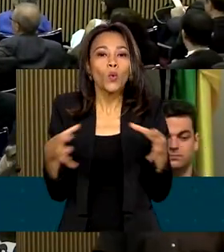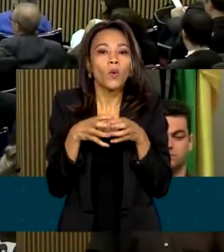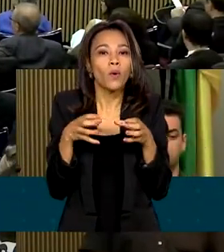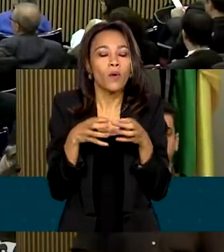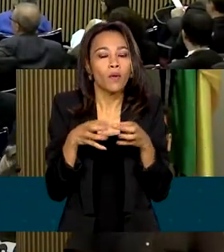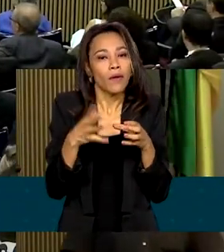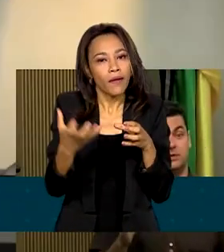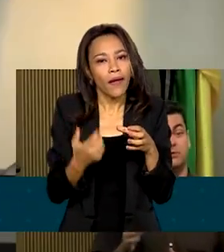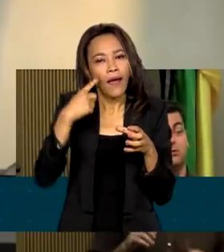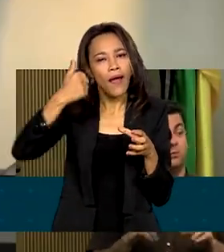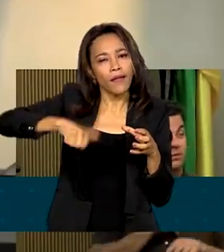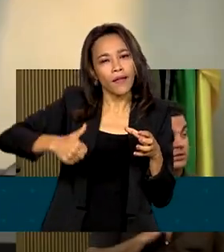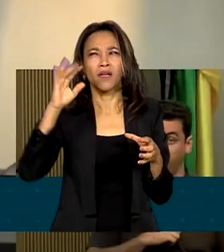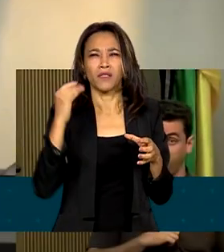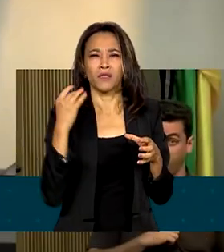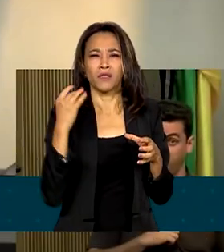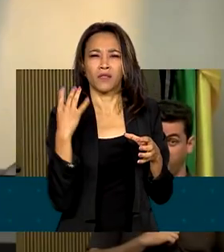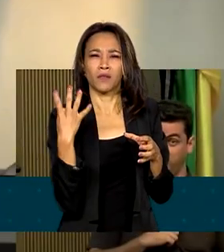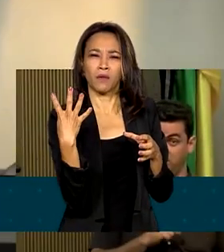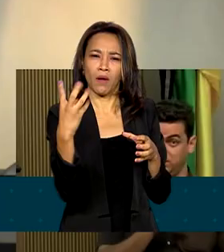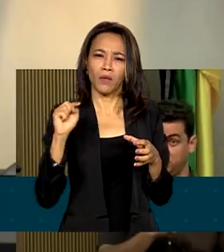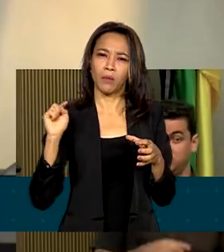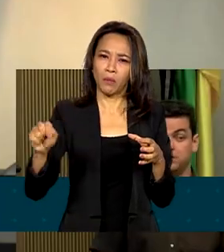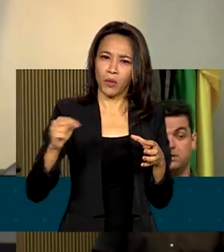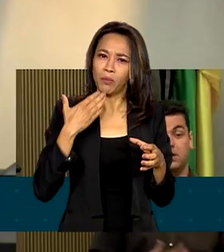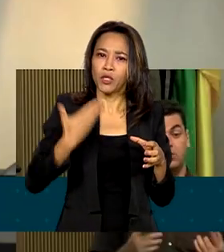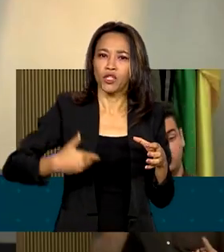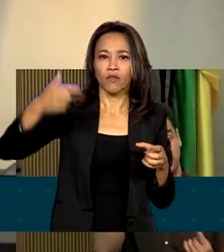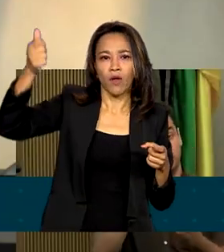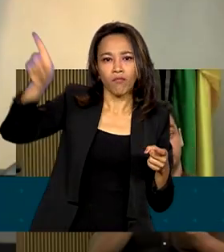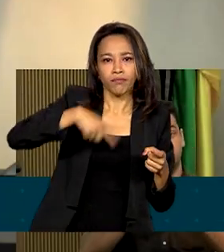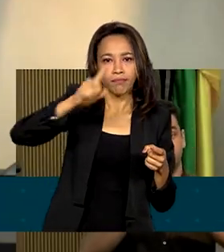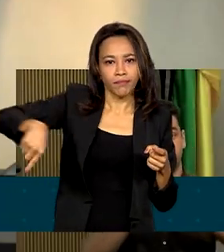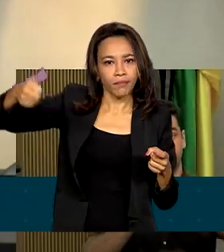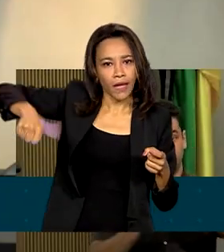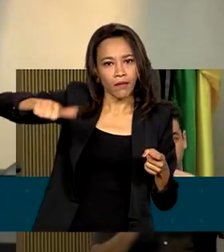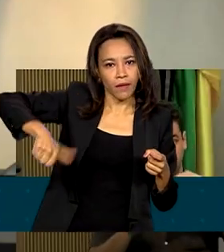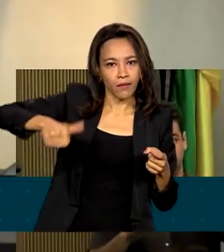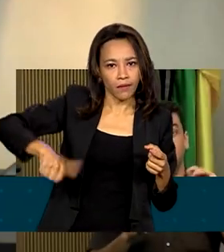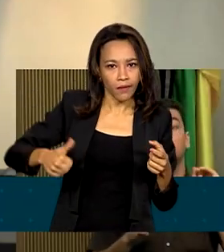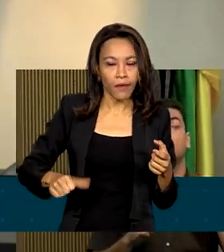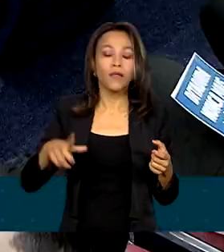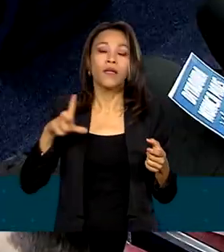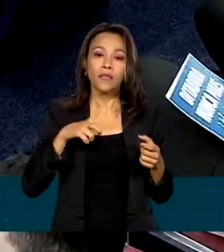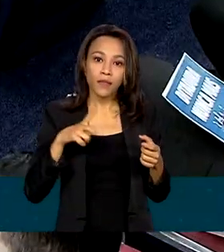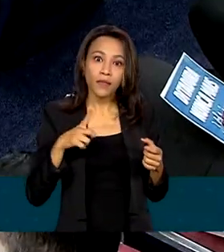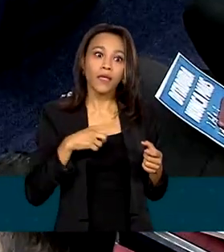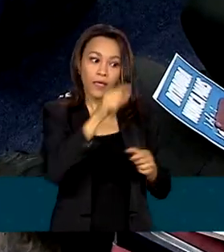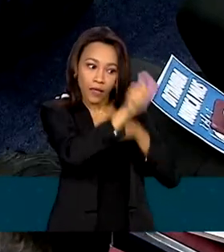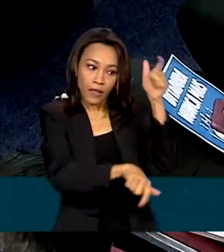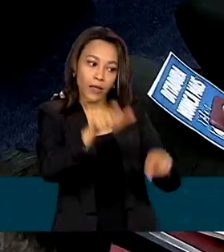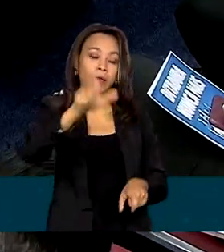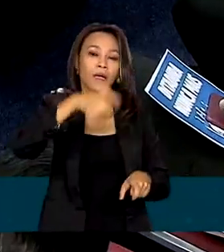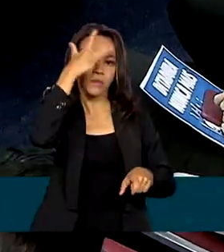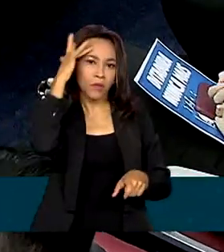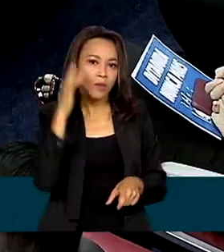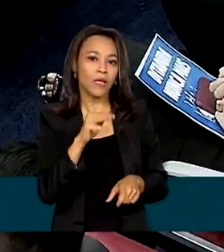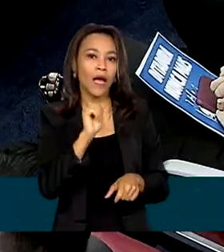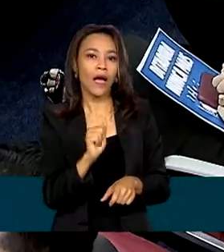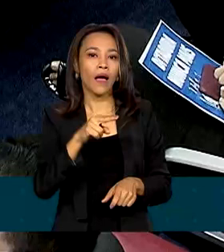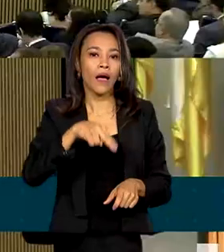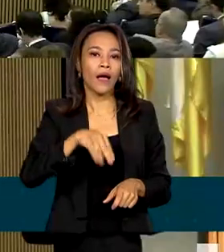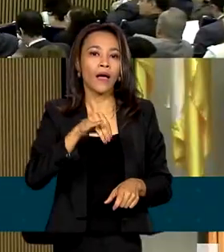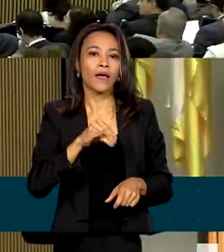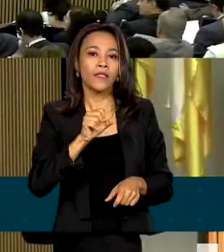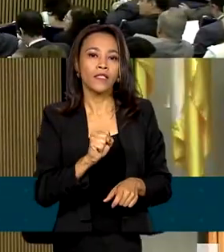mil pedidos negados indevidamente nos últimos anos e conta com o auxílio de anistiados para fechar a estratégia de